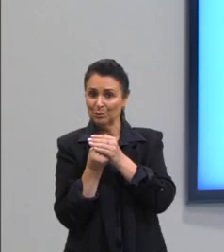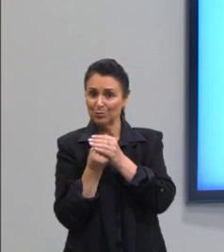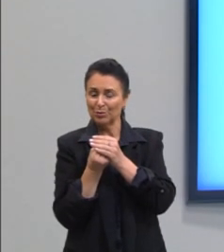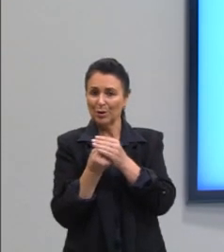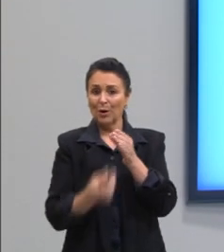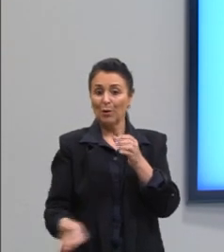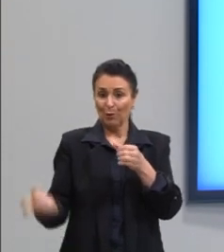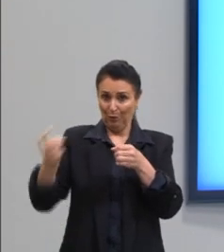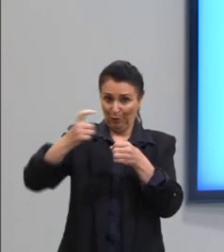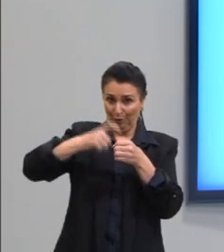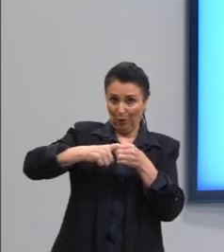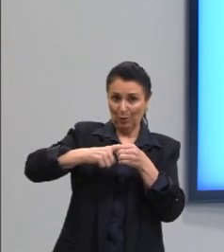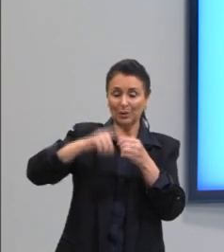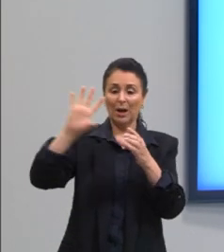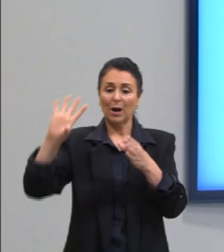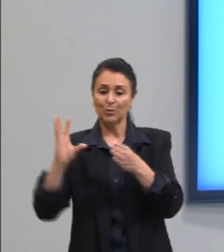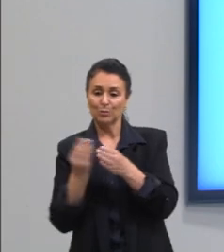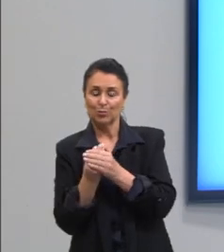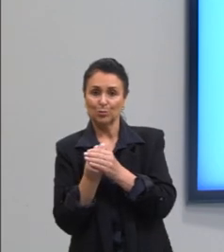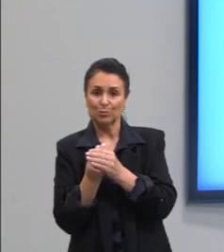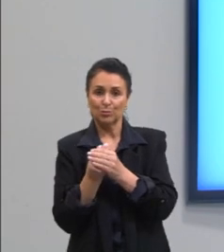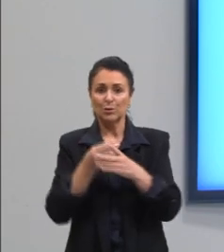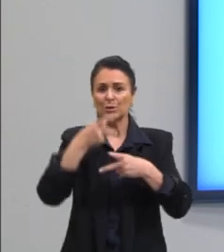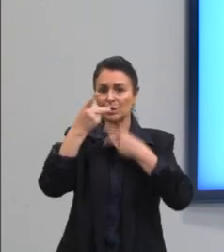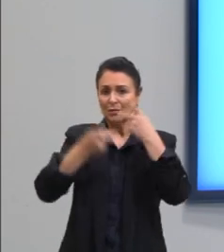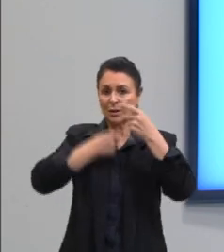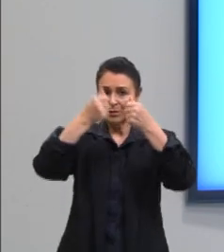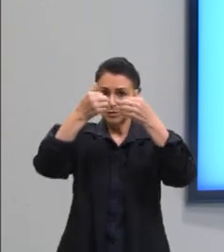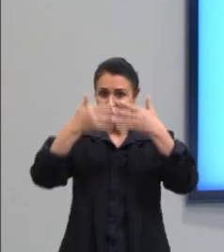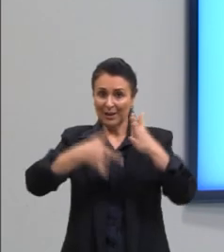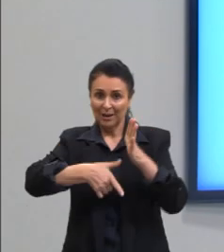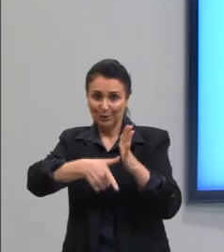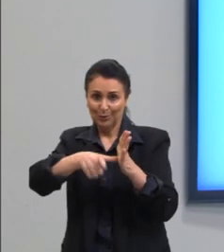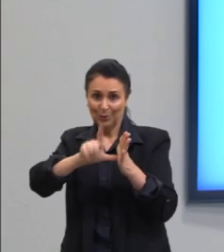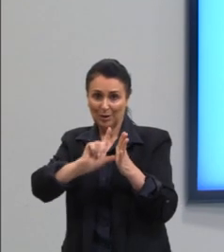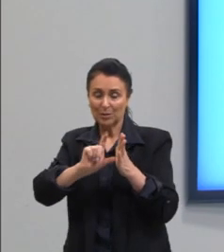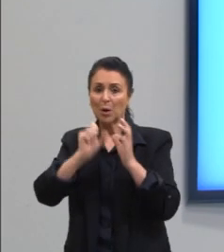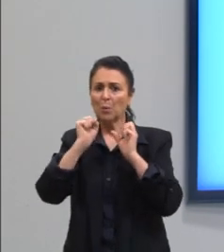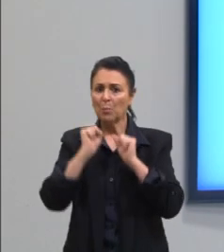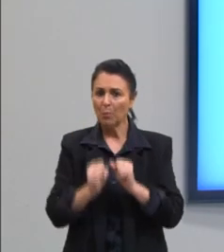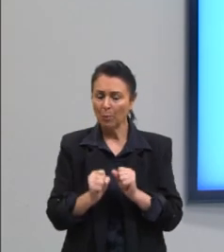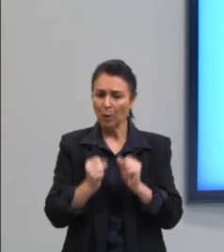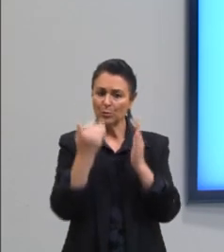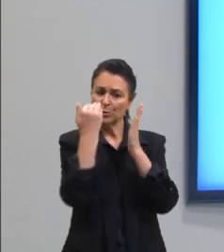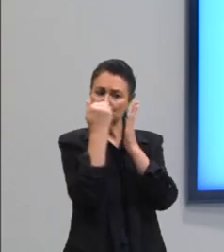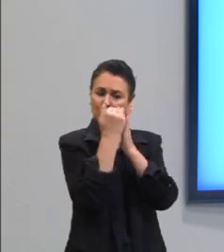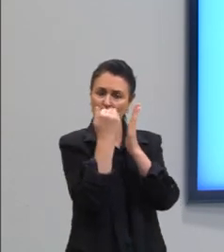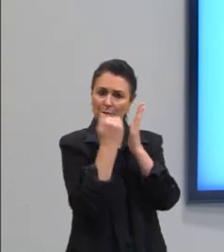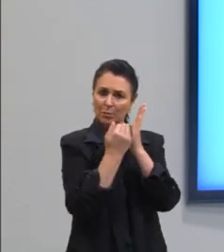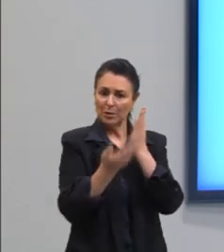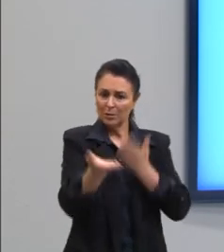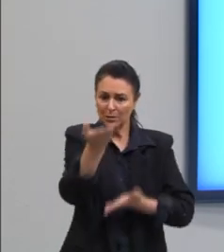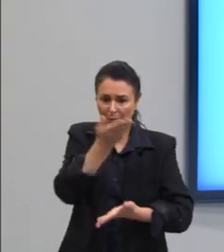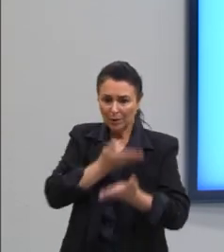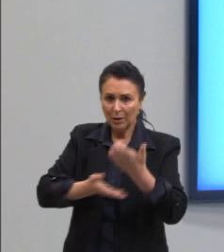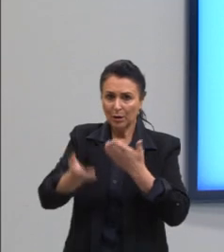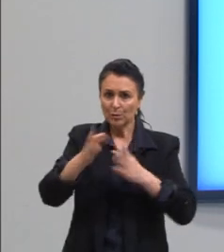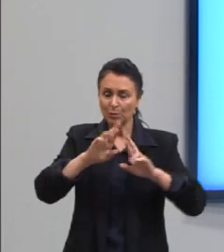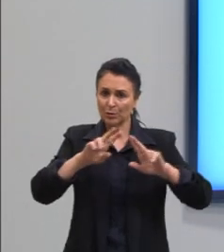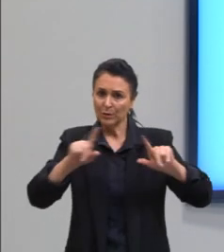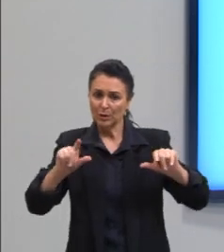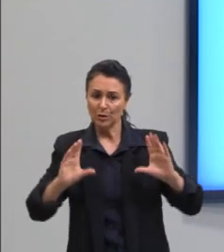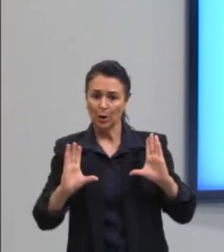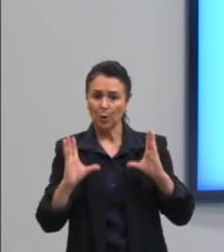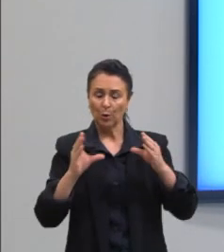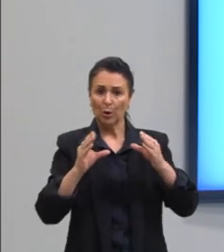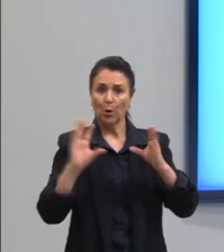conjuntos que nós havíamos falado antes, podemos estabelecer, uma relação de diferença entre um conjunto de animais para